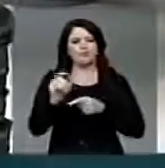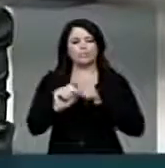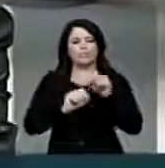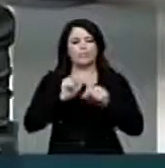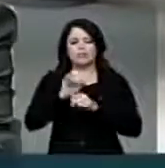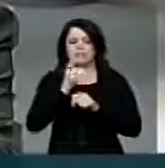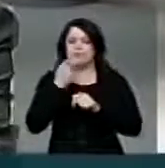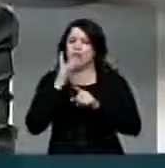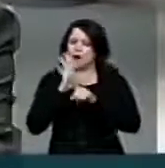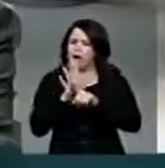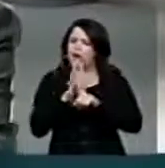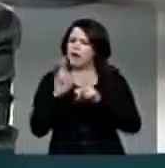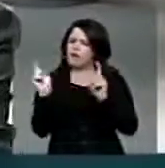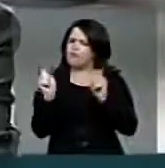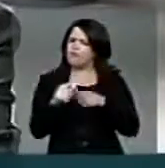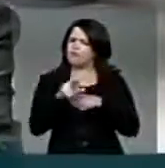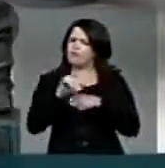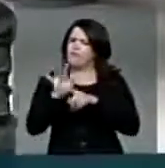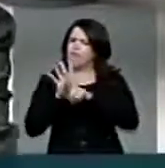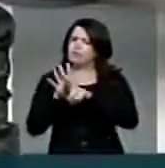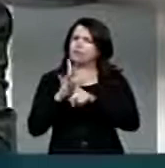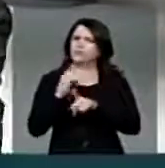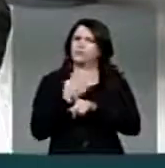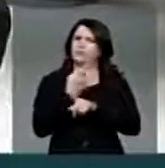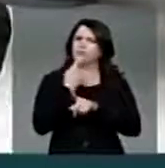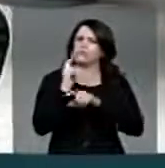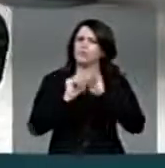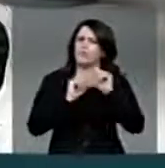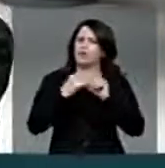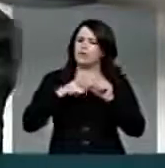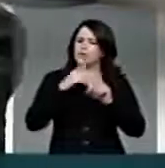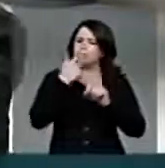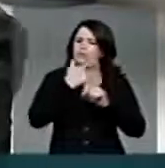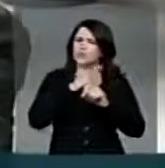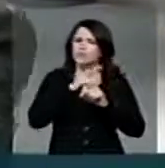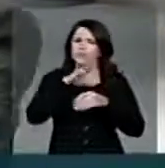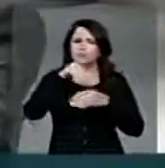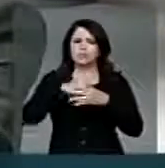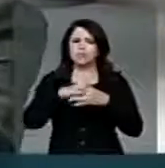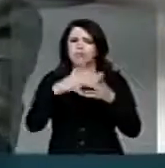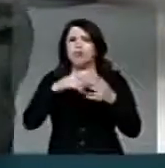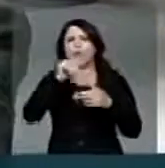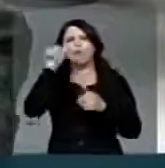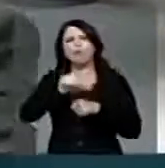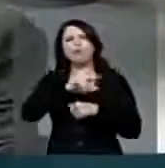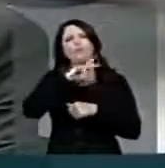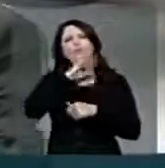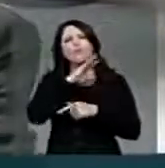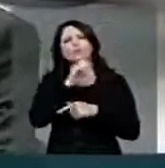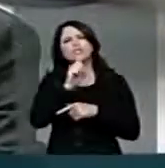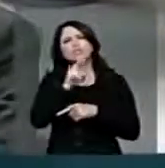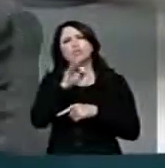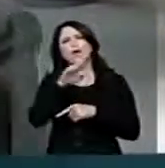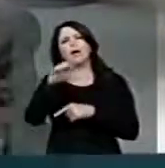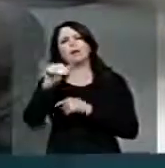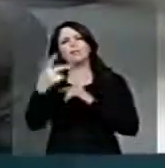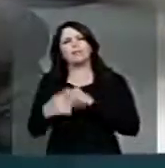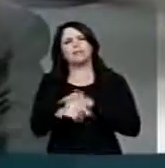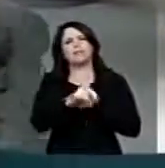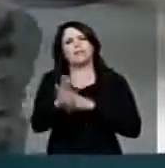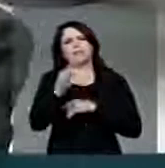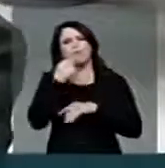prontificando a pegar, nos ajudar, no sentido de nós pegarmos aqui a sucata que está colocada no Distrito Federal,